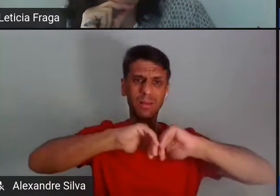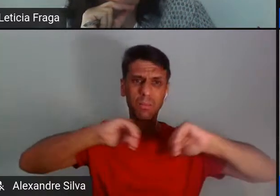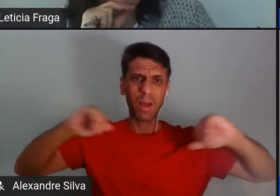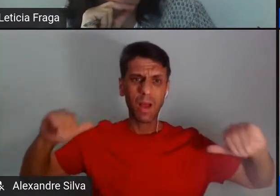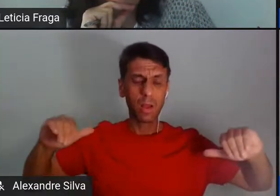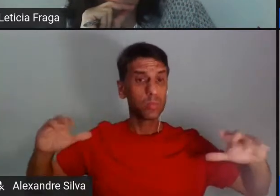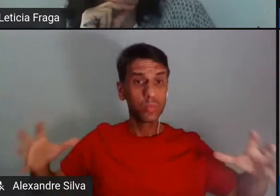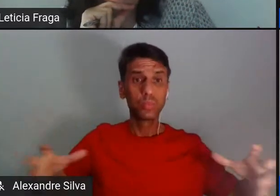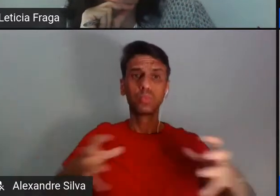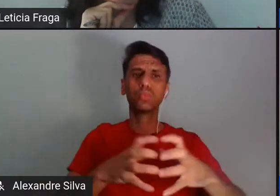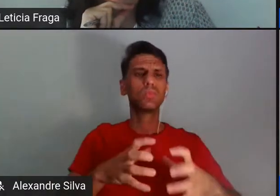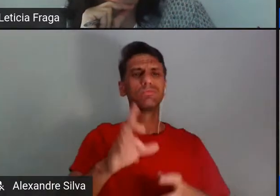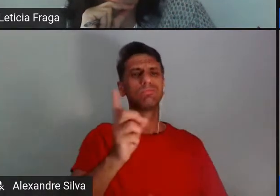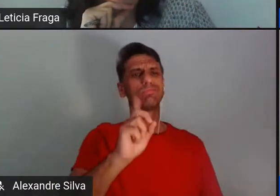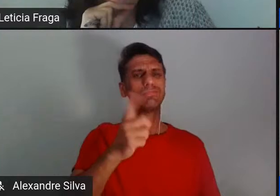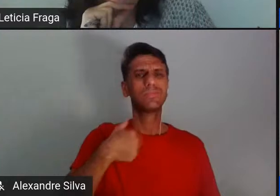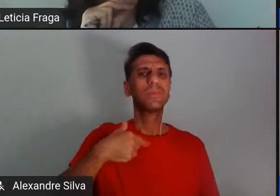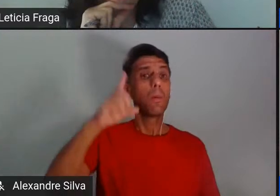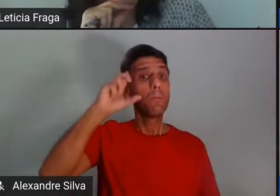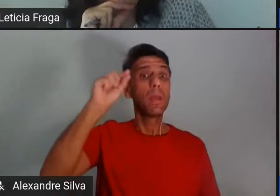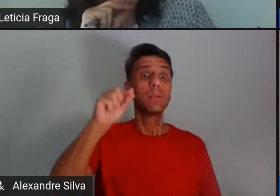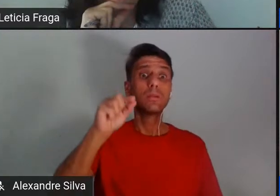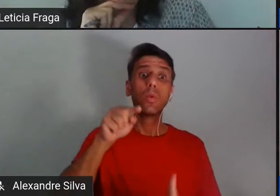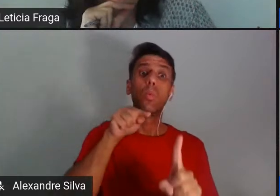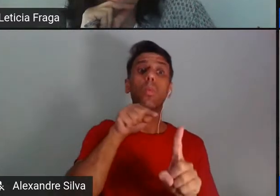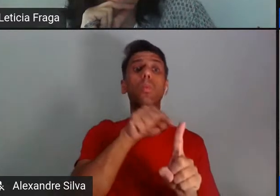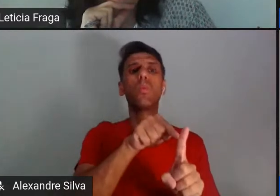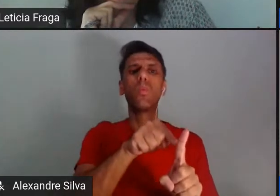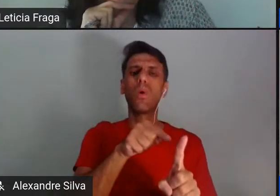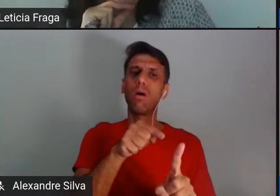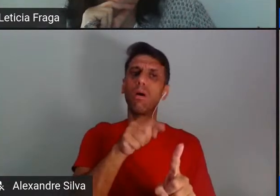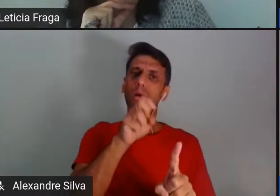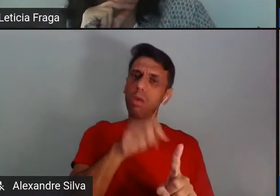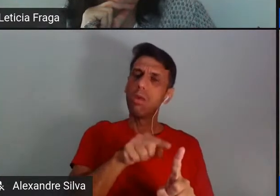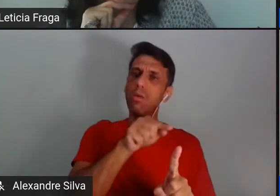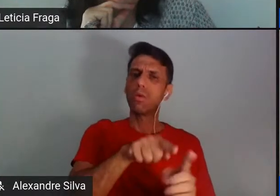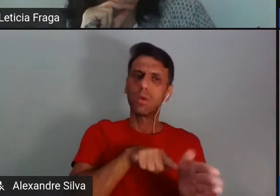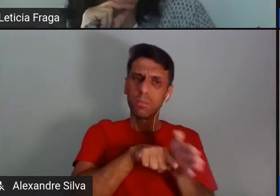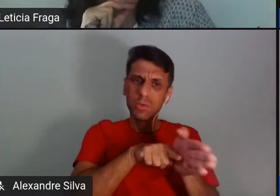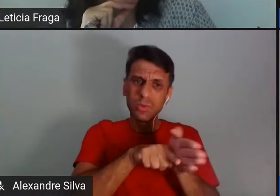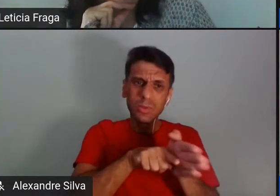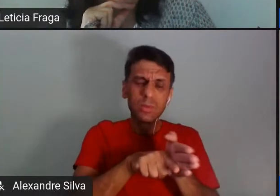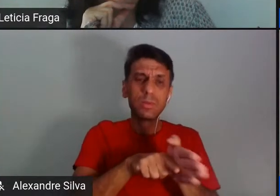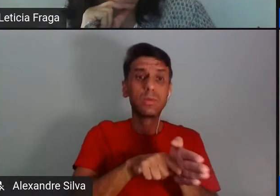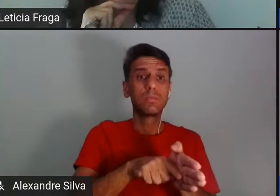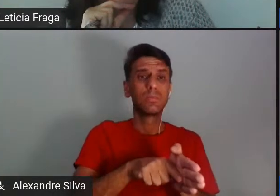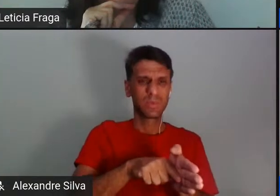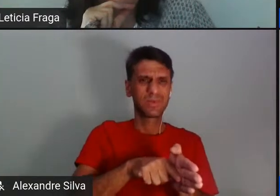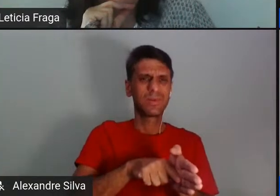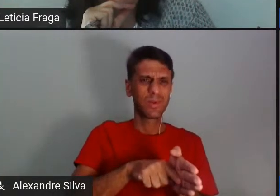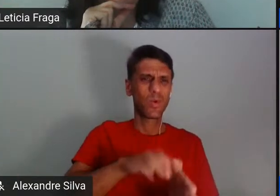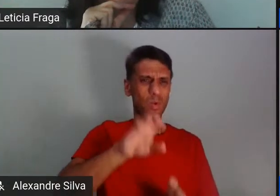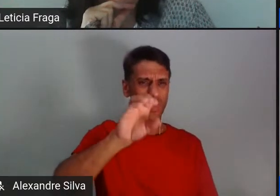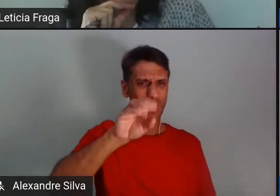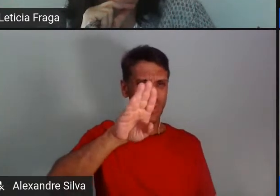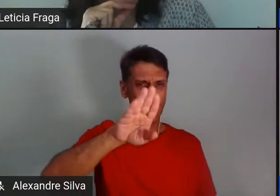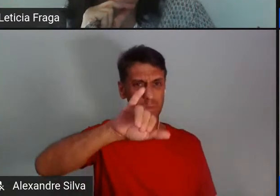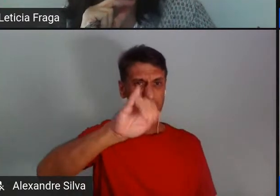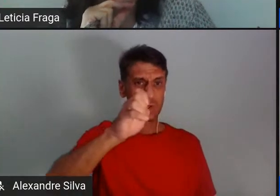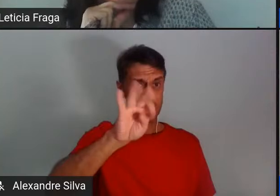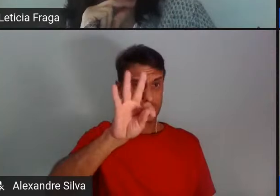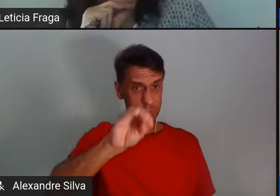pensar os seus objetos de pesquisa de maneira separada. objeto e o pesquisador, o observador e o objeto, né?